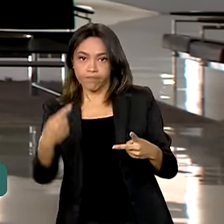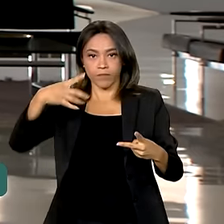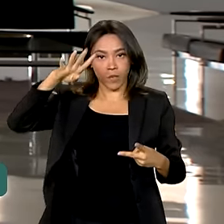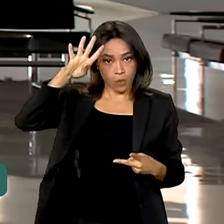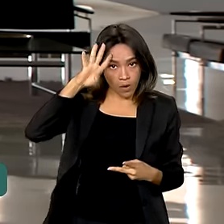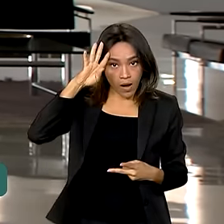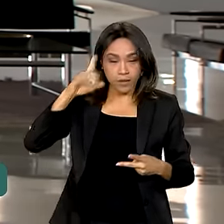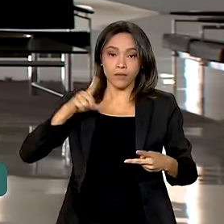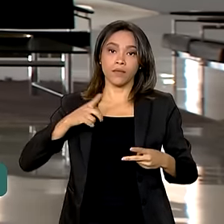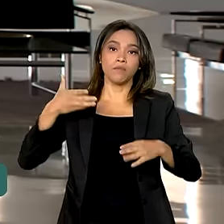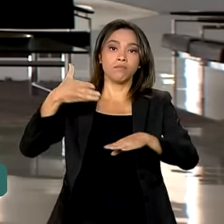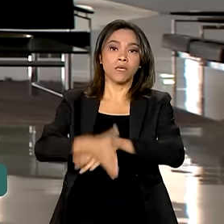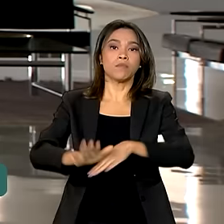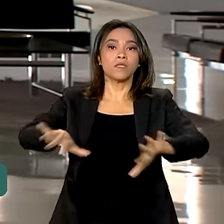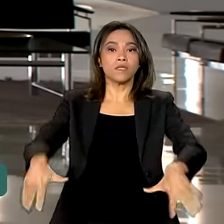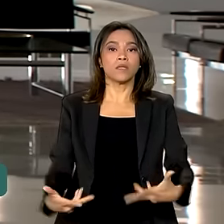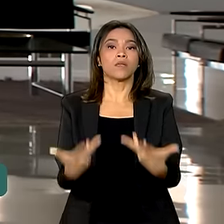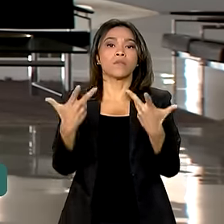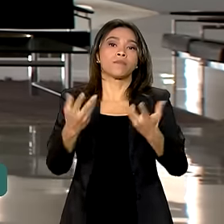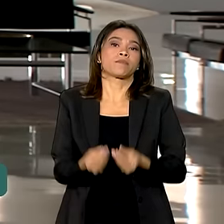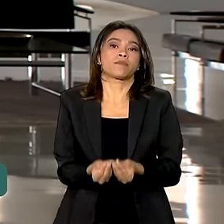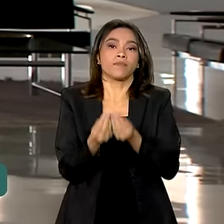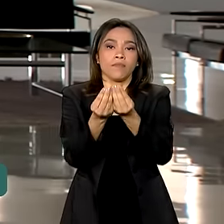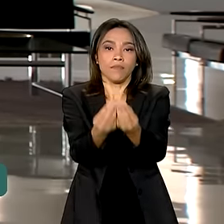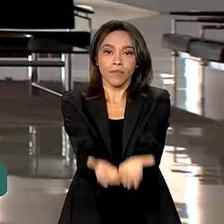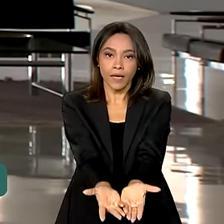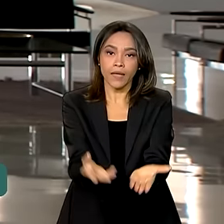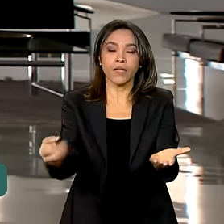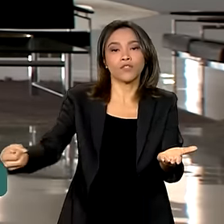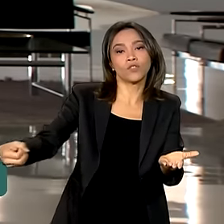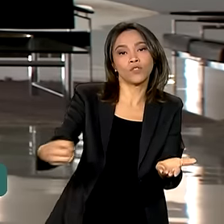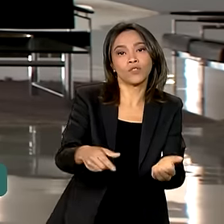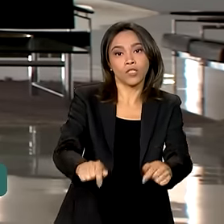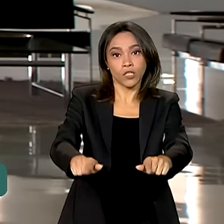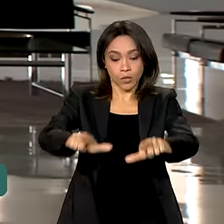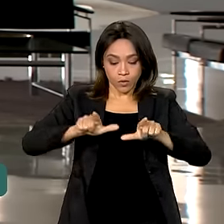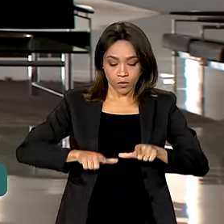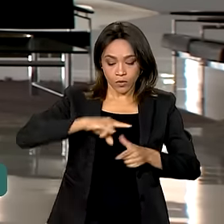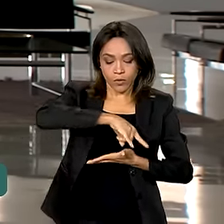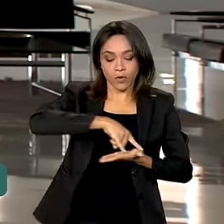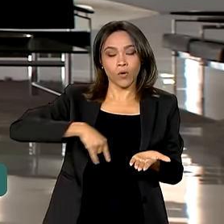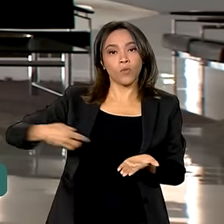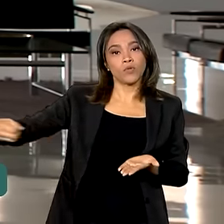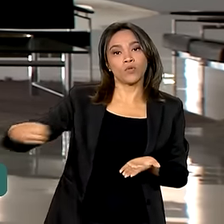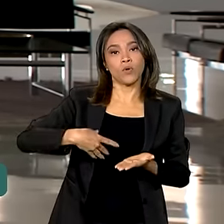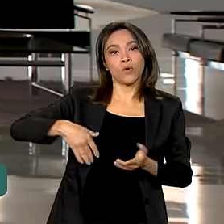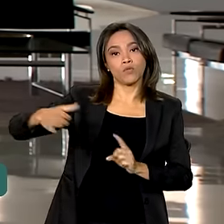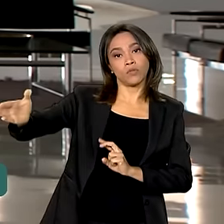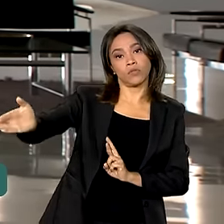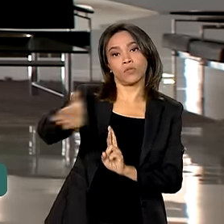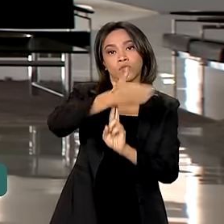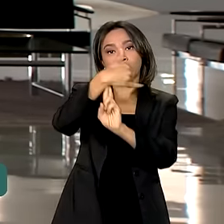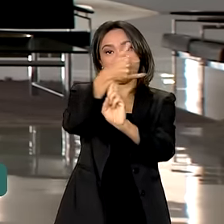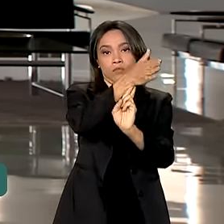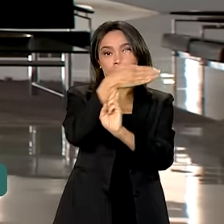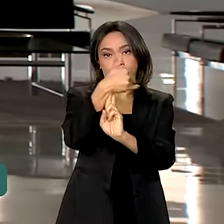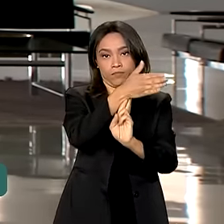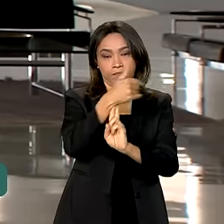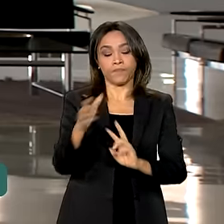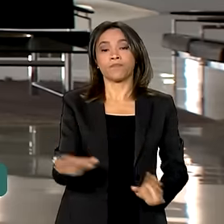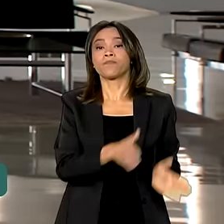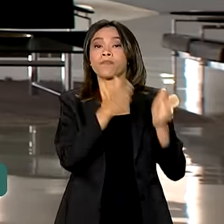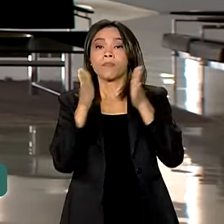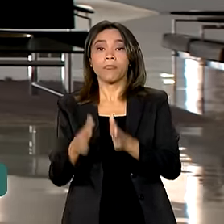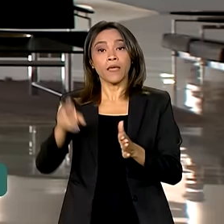participa da cerimônia de entrega de credenciais de novos embaixadores estrangeiros e, na quinta, recebe a visita do